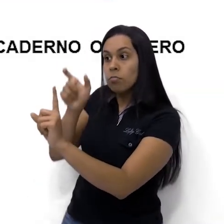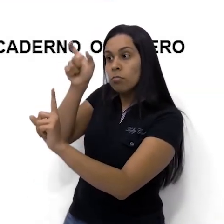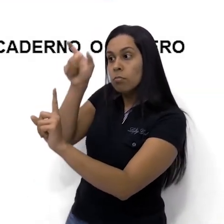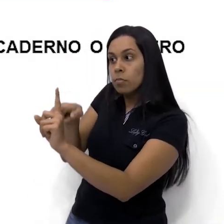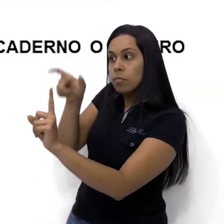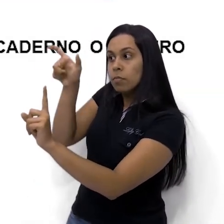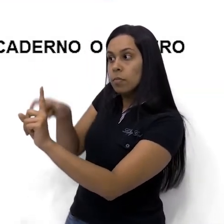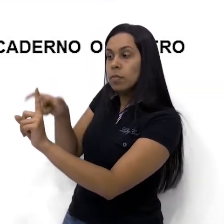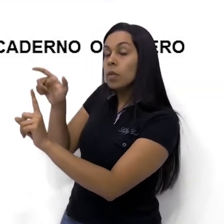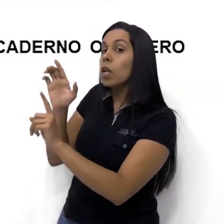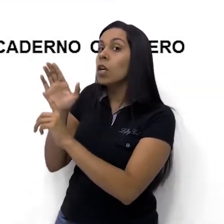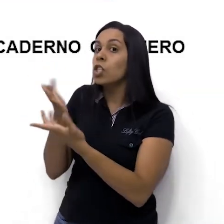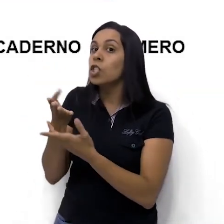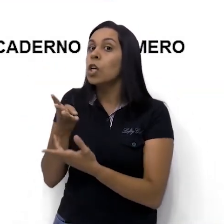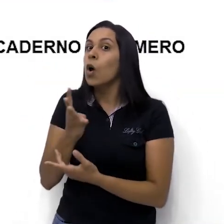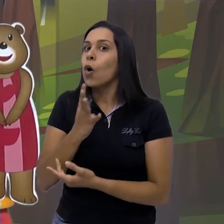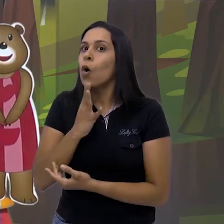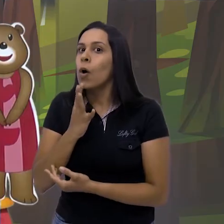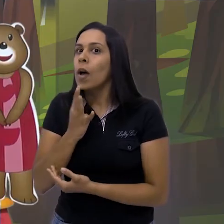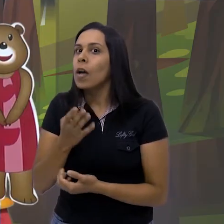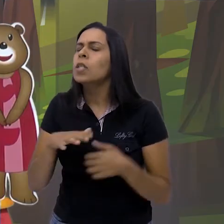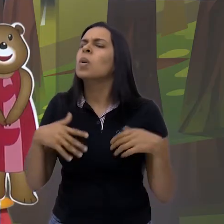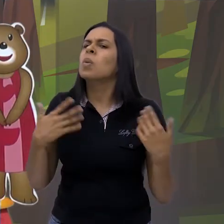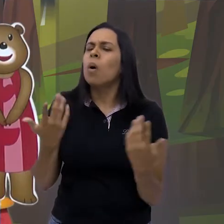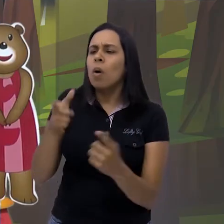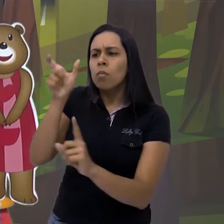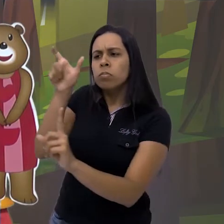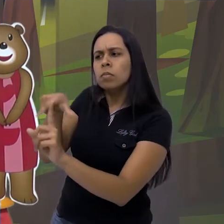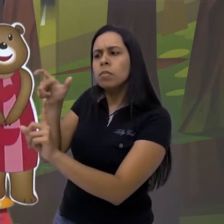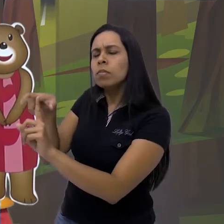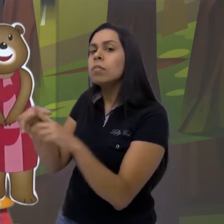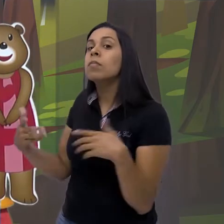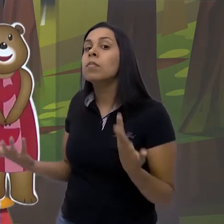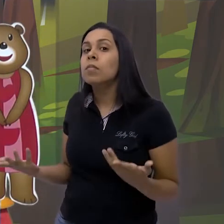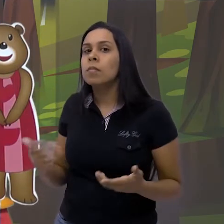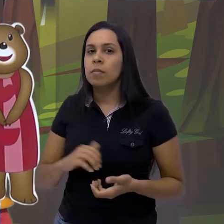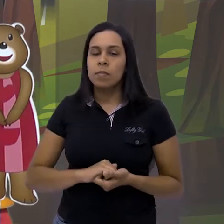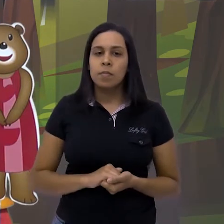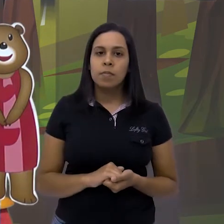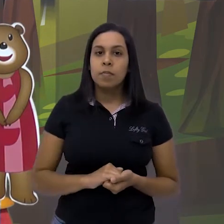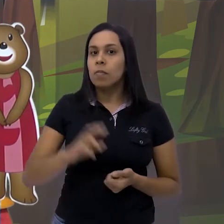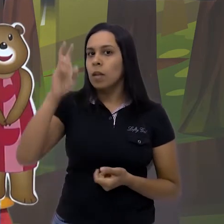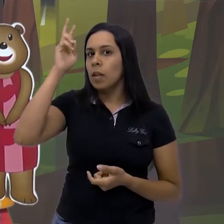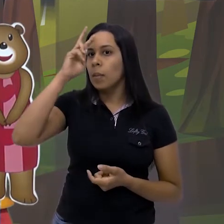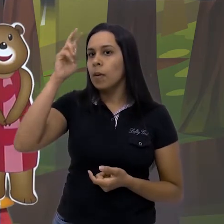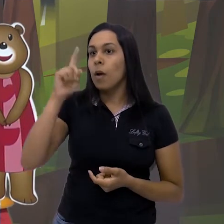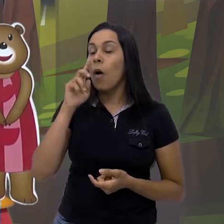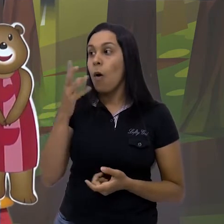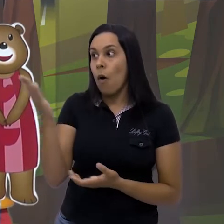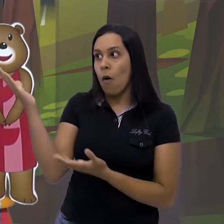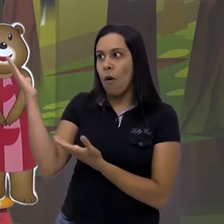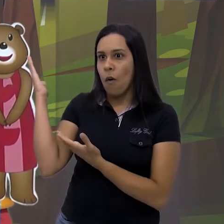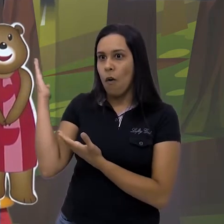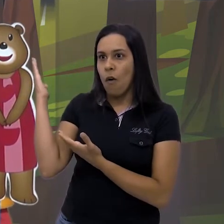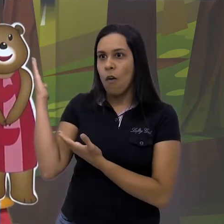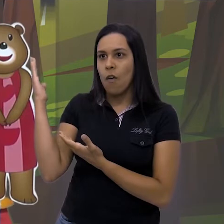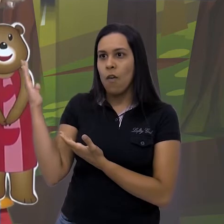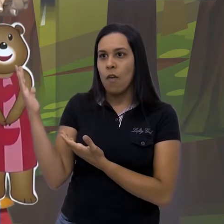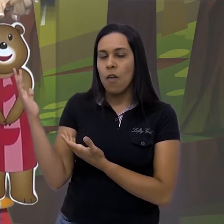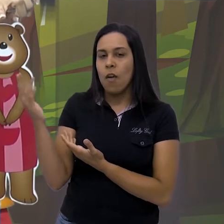da história que você ouviu. Quais são os personagens? Vamos relembrar? Olhem aqui na minha mesa.